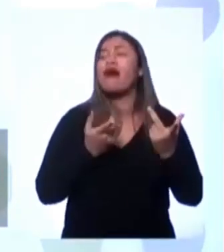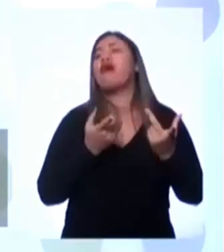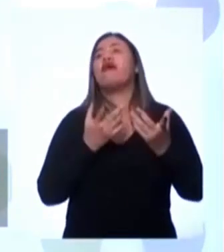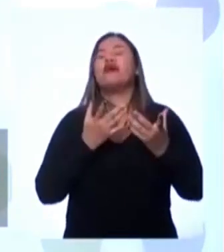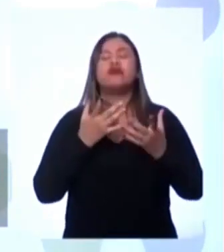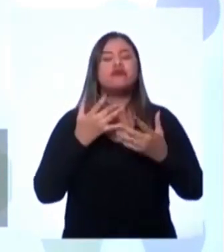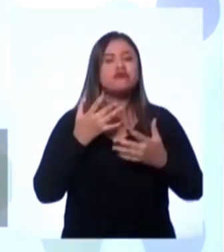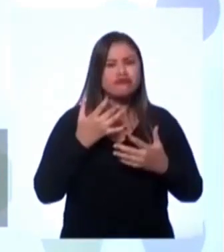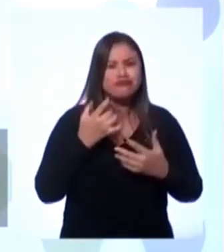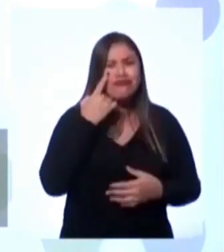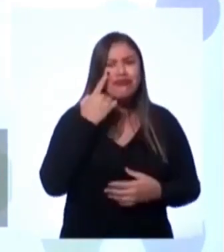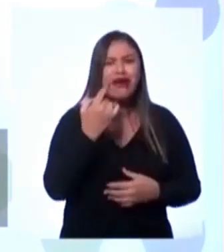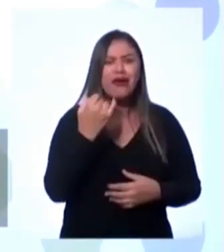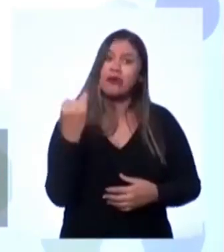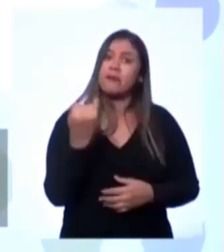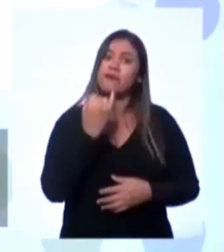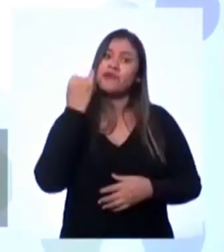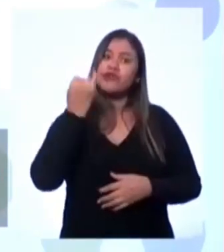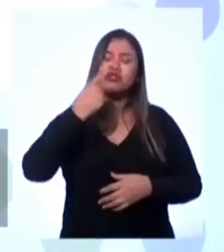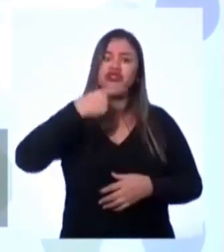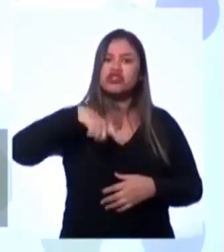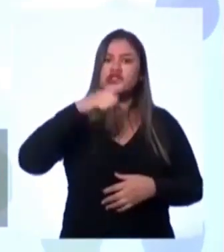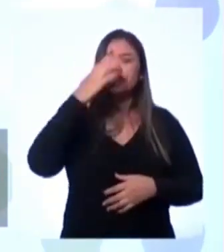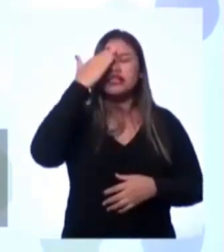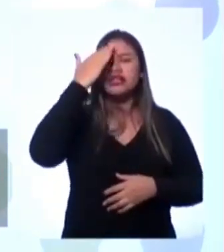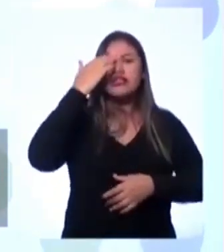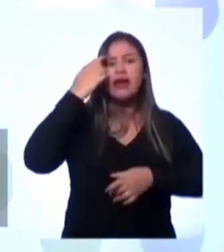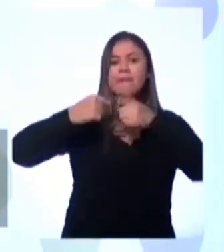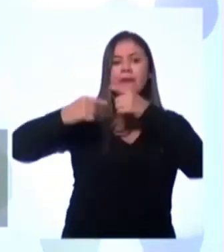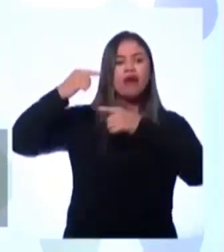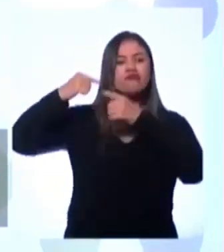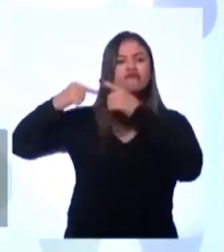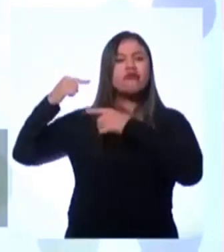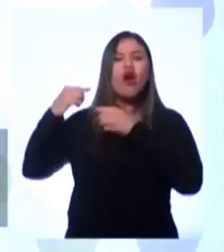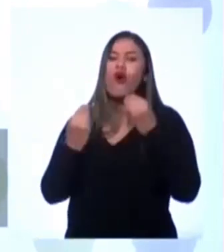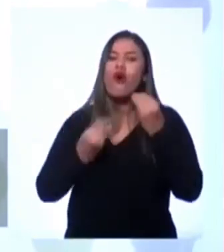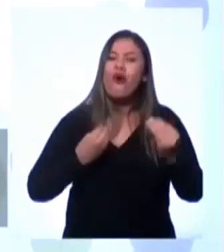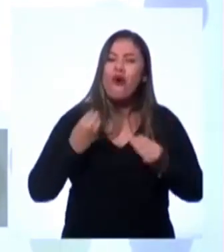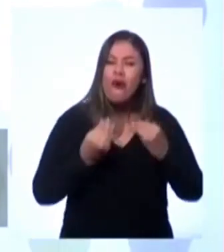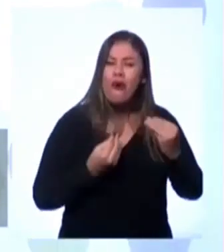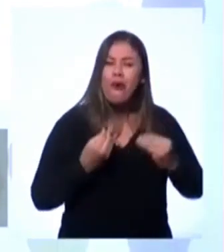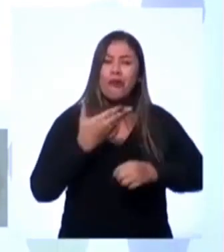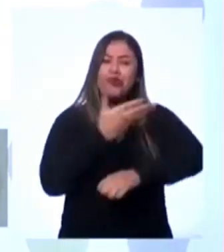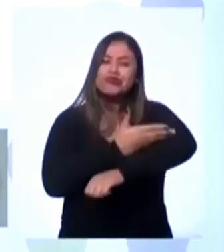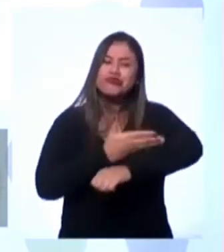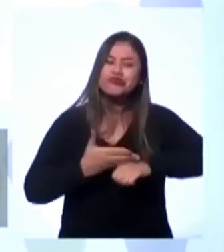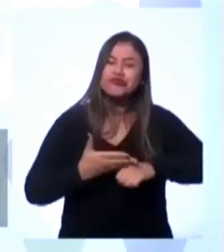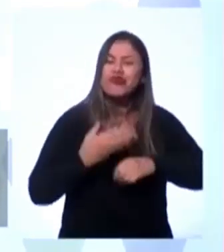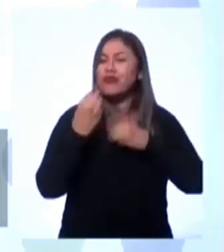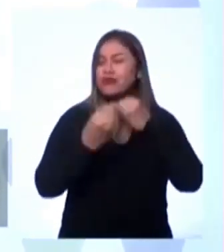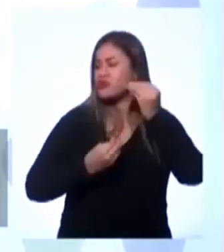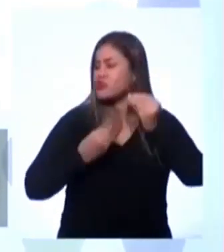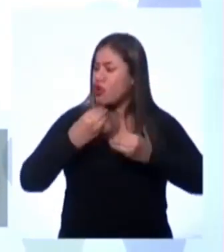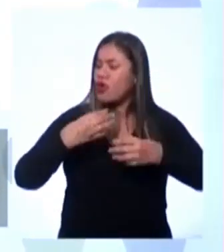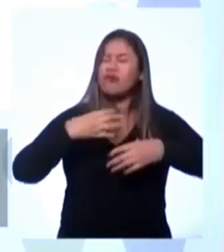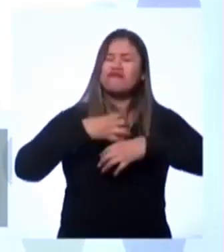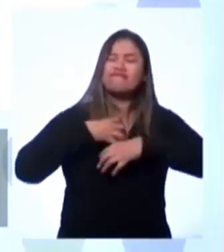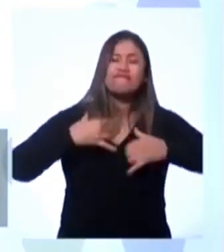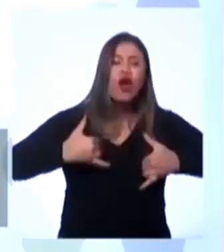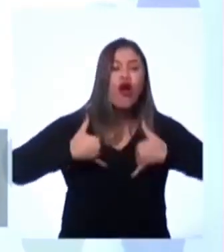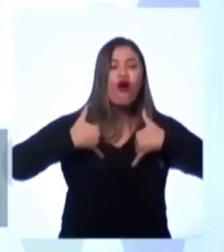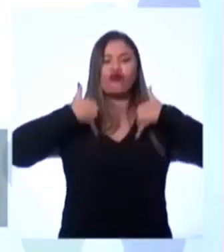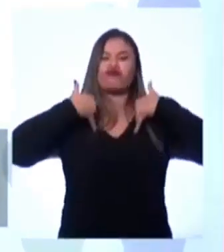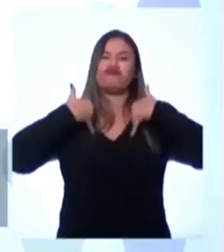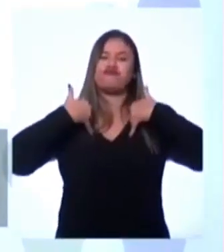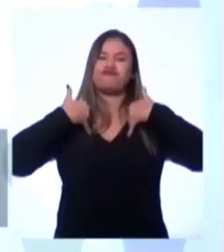importante entendermos a nossa origem, saber de onde vêm os nossos costumes e nos orgulharmos, né, dessa